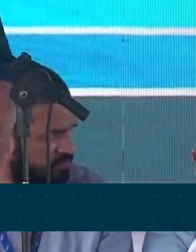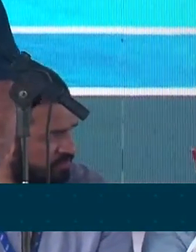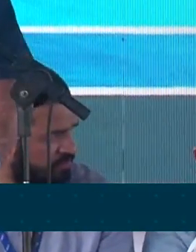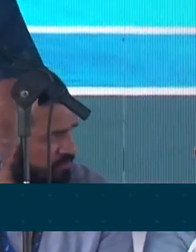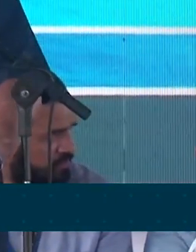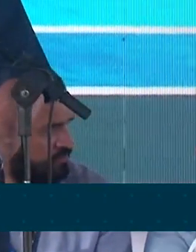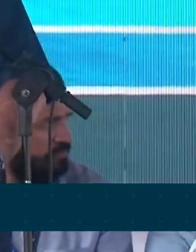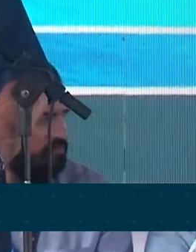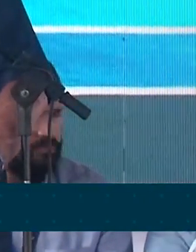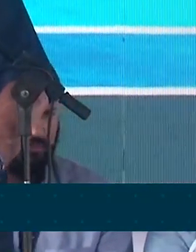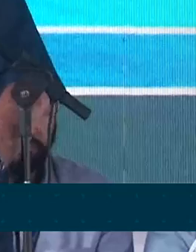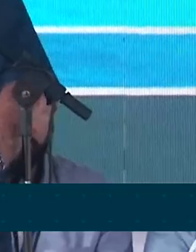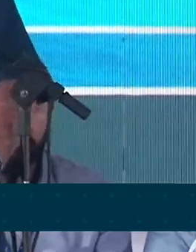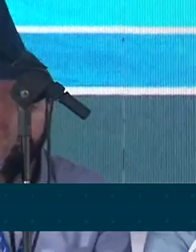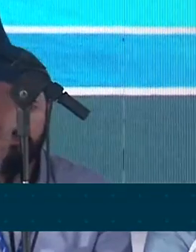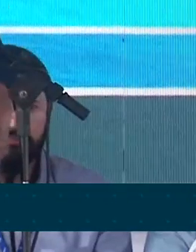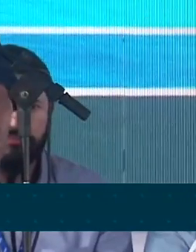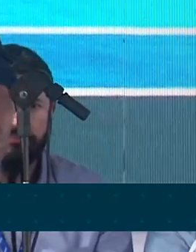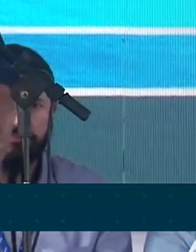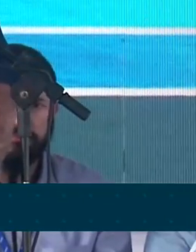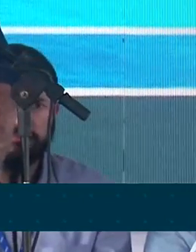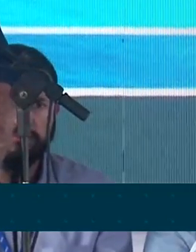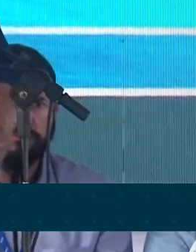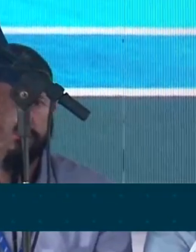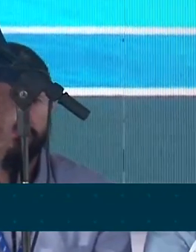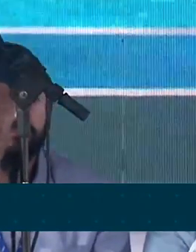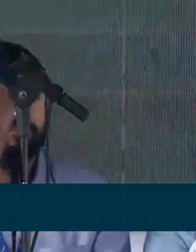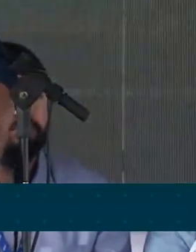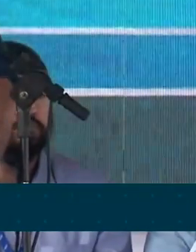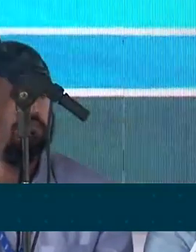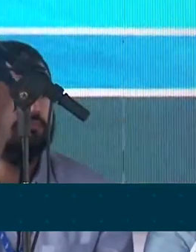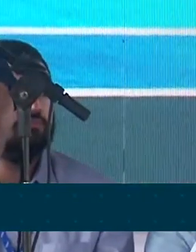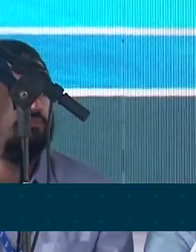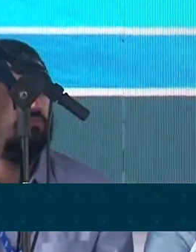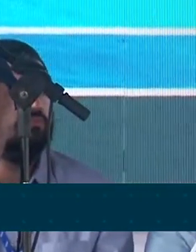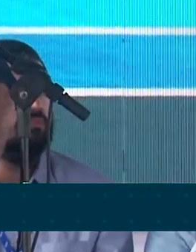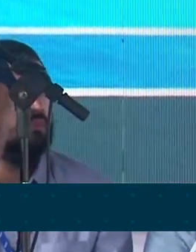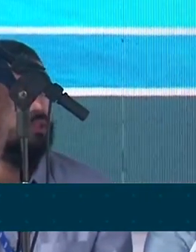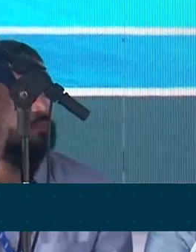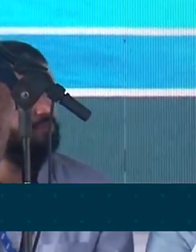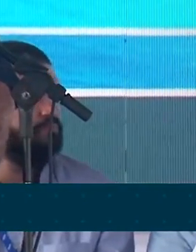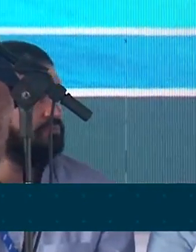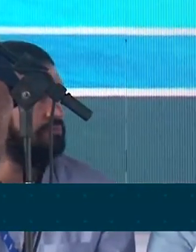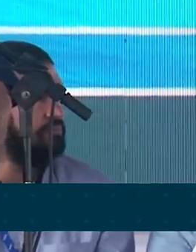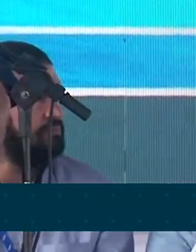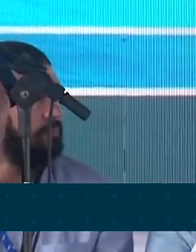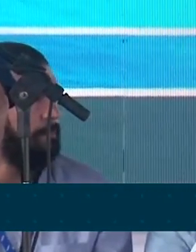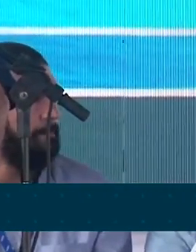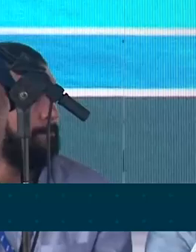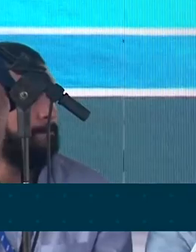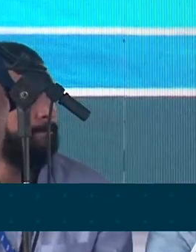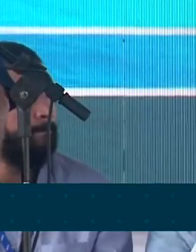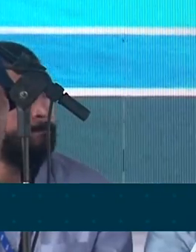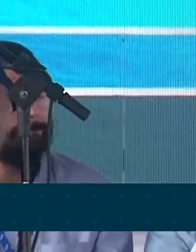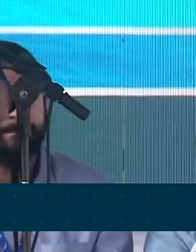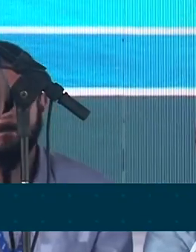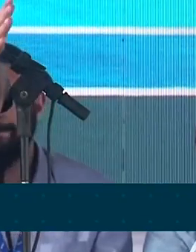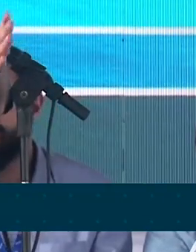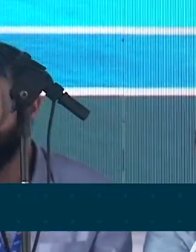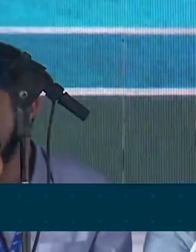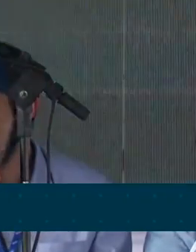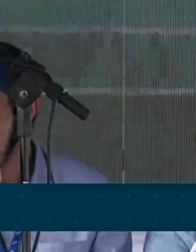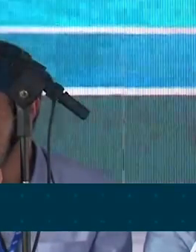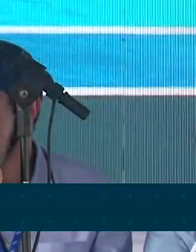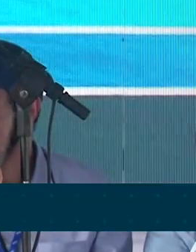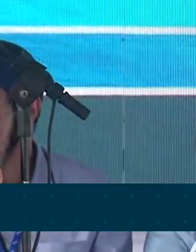diesel. Fazemos isso porque é através deles que as mercadorias,